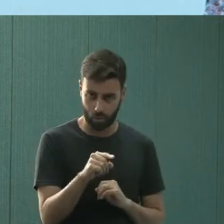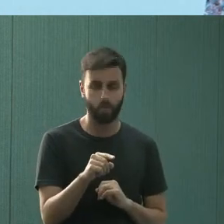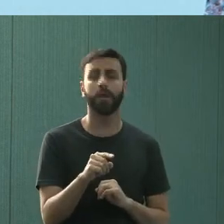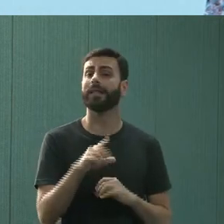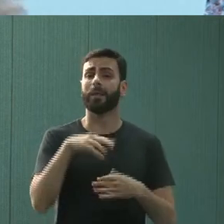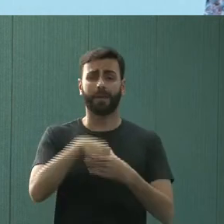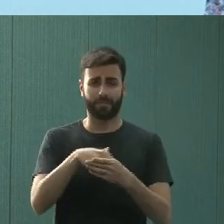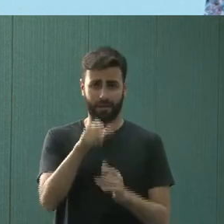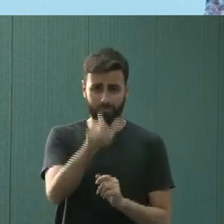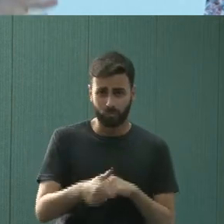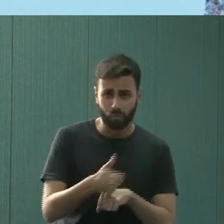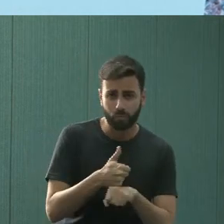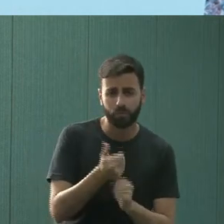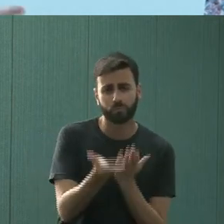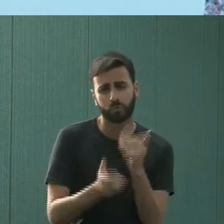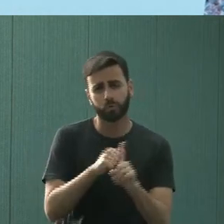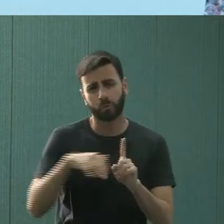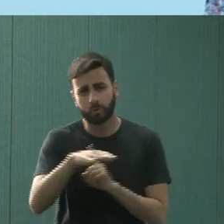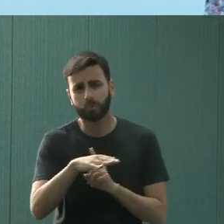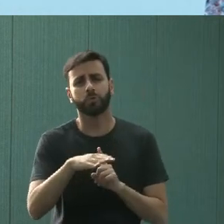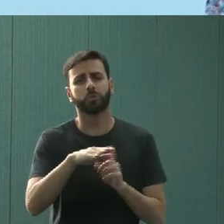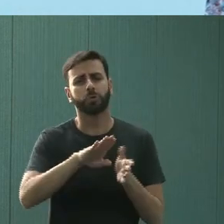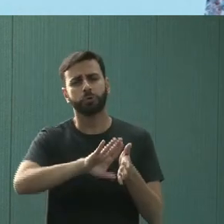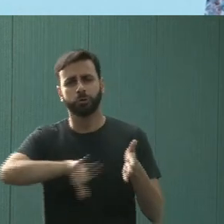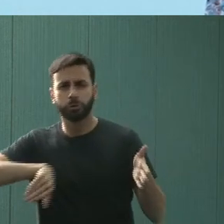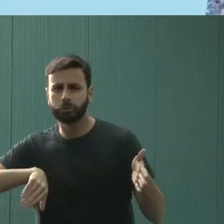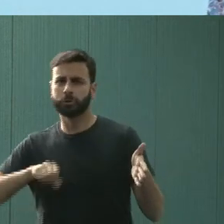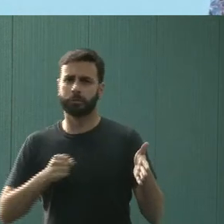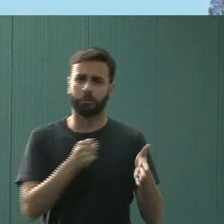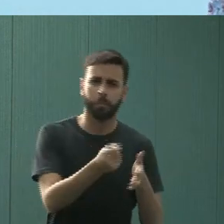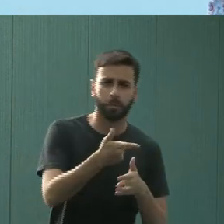Assistente social houve por um tempo, depois deixou de haver,